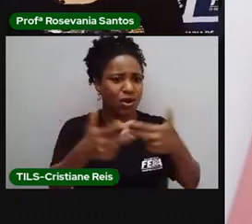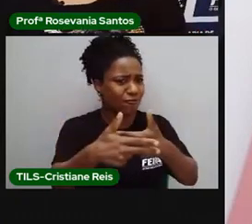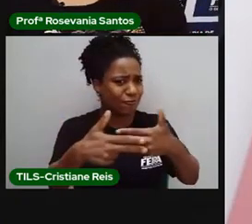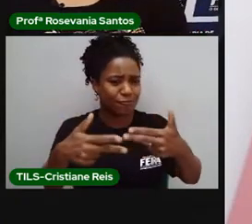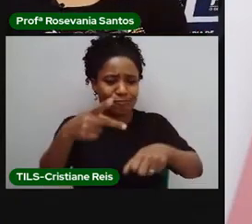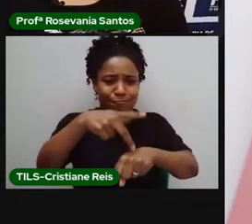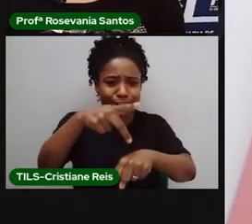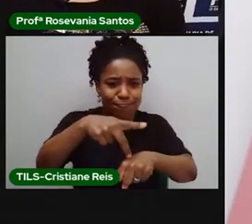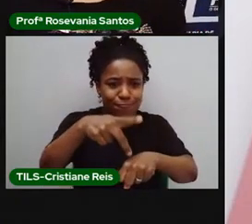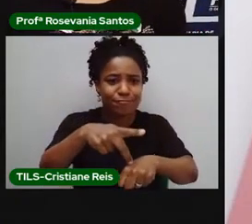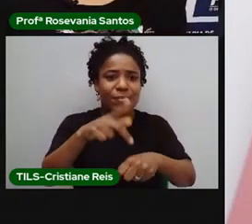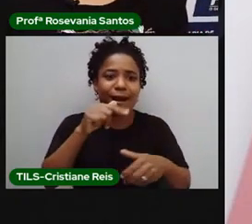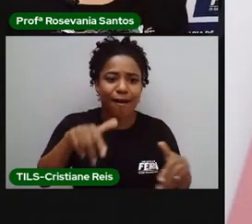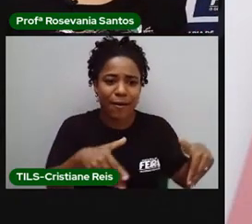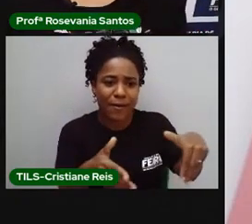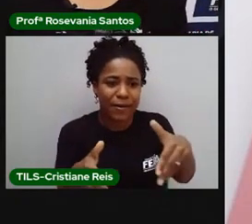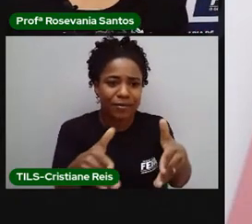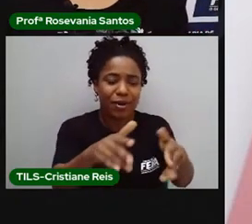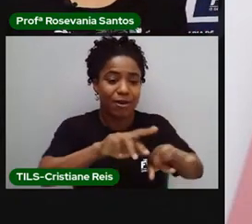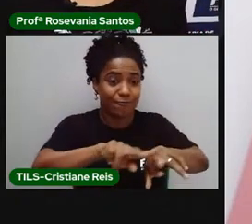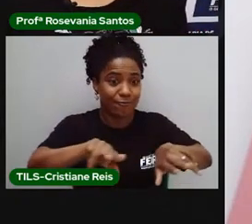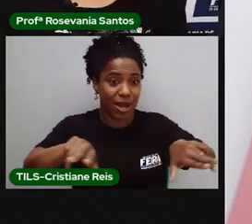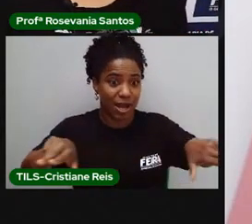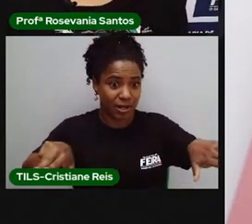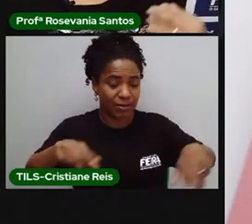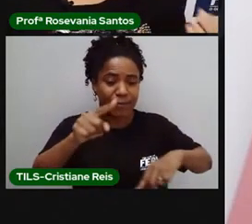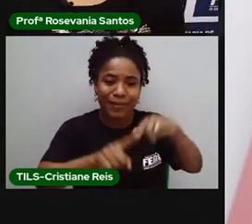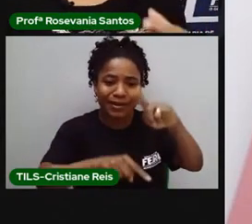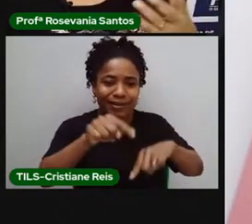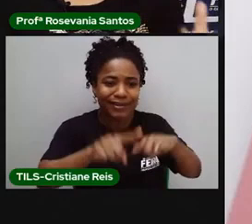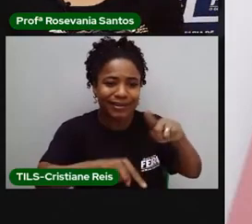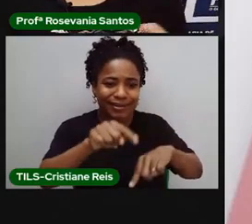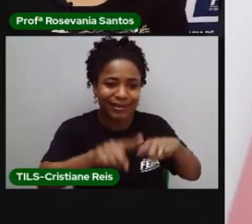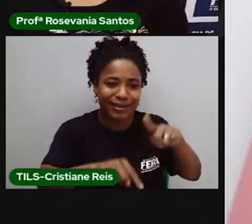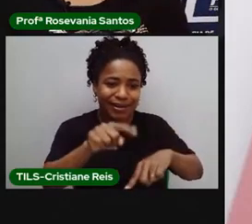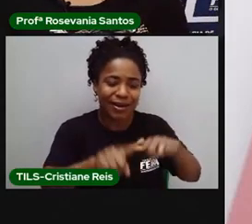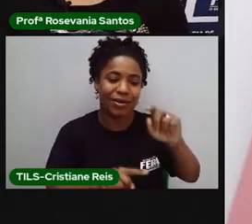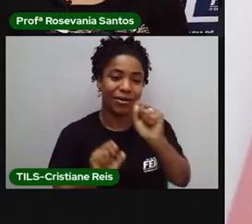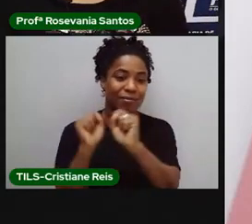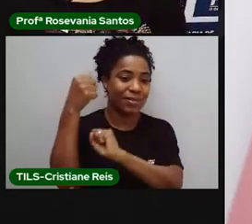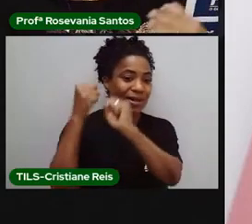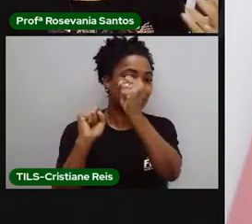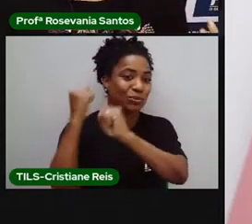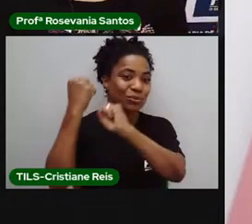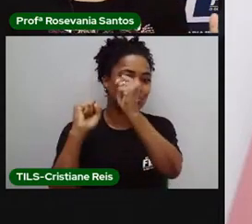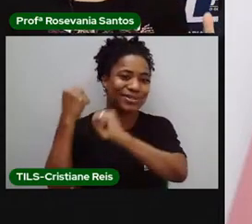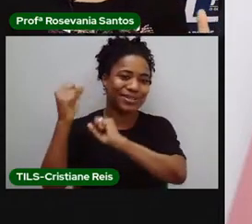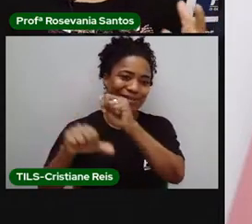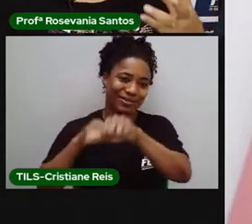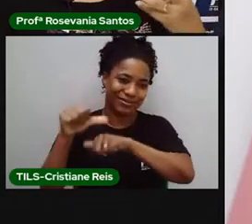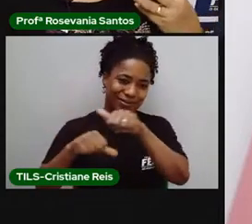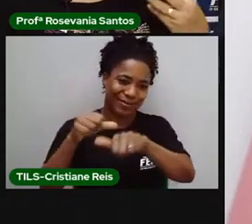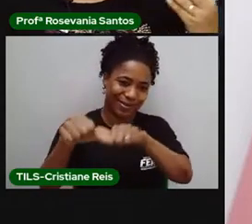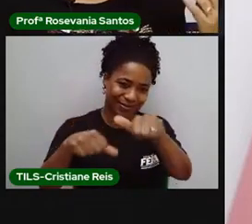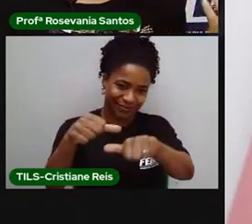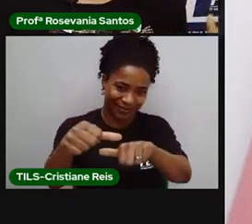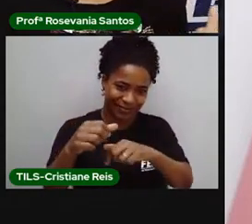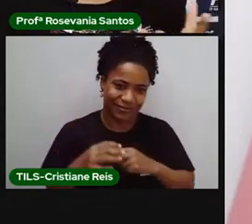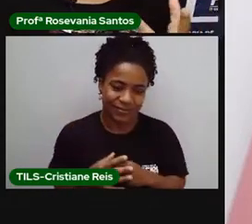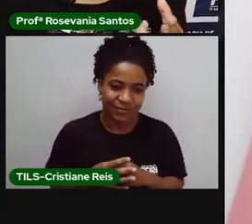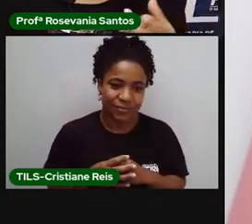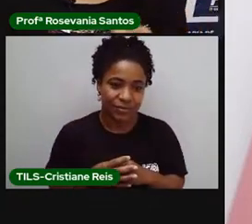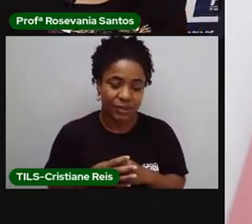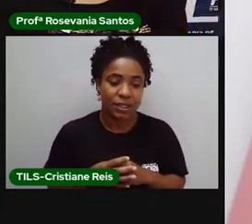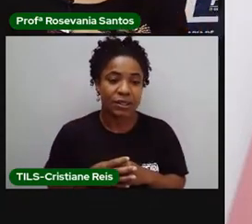vai conhecer o quê? Matéria-prima. Para quem? Para a indústria de transformação. Esse, na realidade,